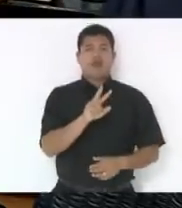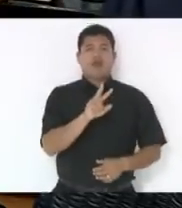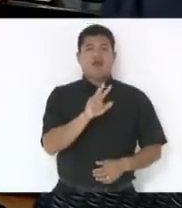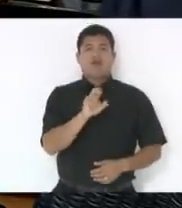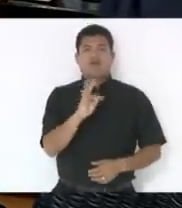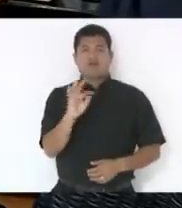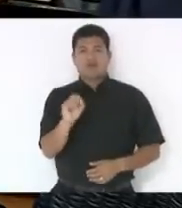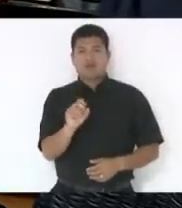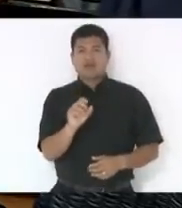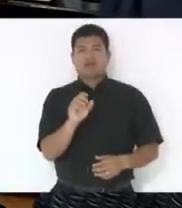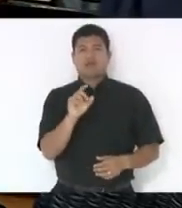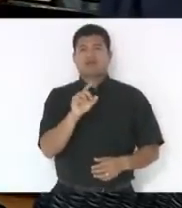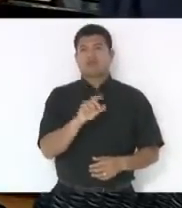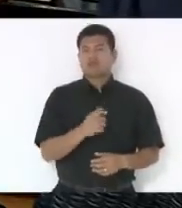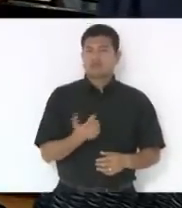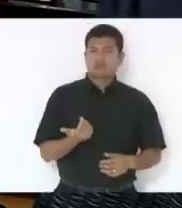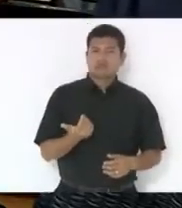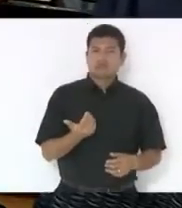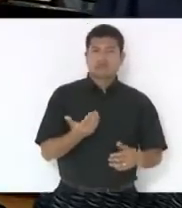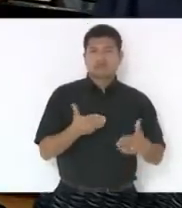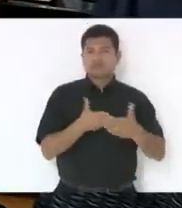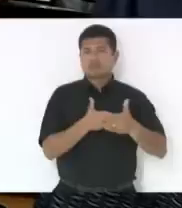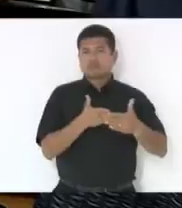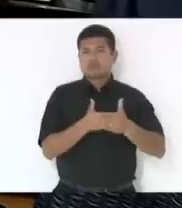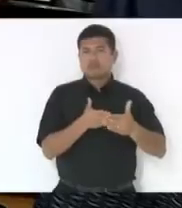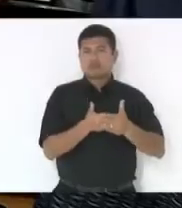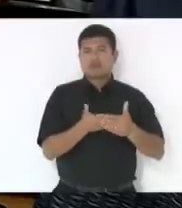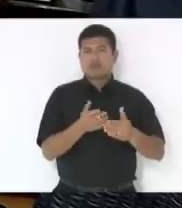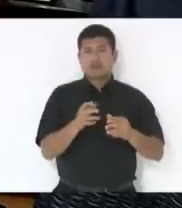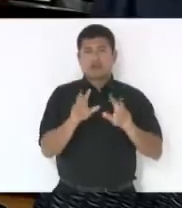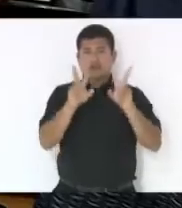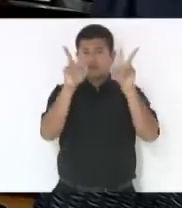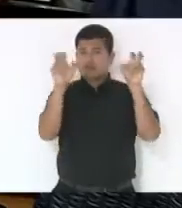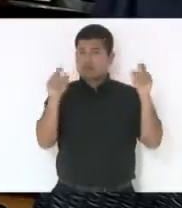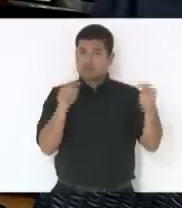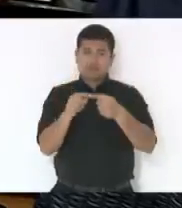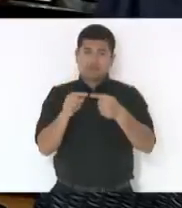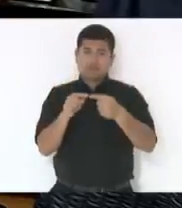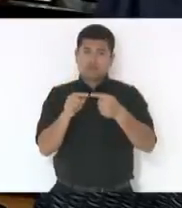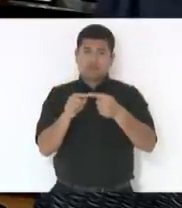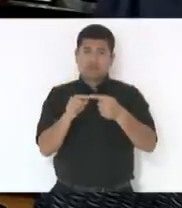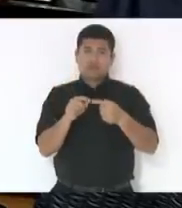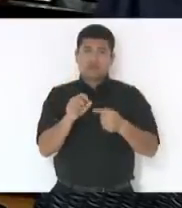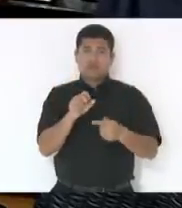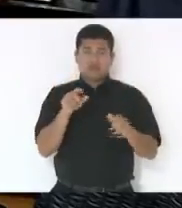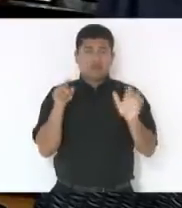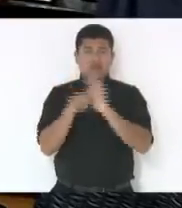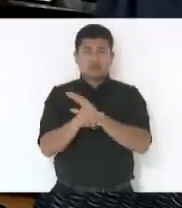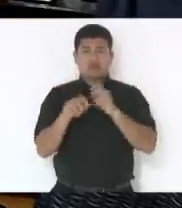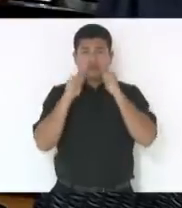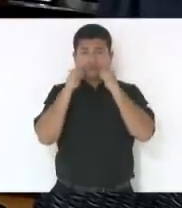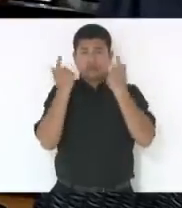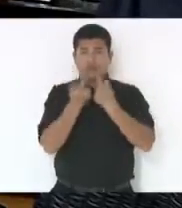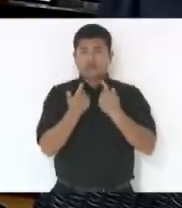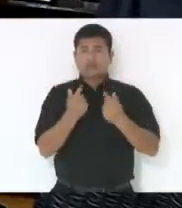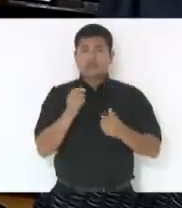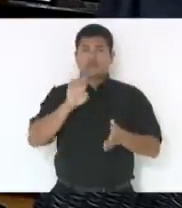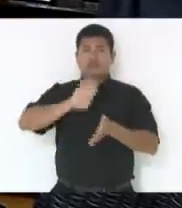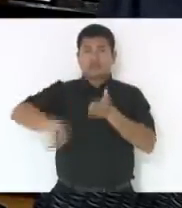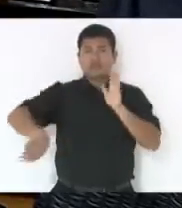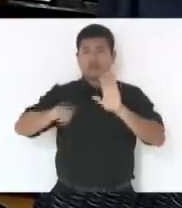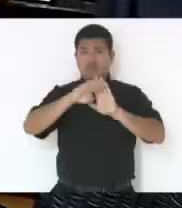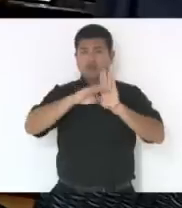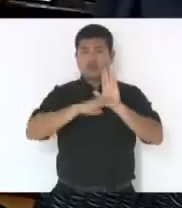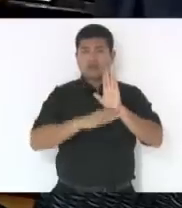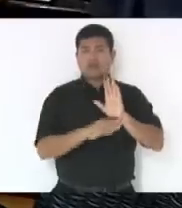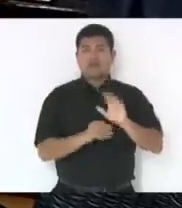assunto, eu não perguntaria ao plenário, se não seria melhor talvez a gente retirar de pauta este veto é aguardar